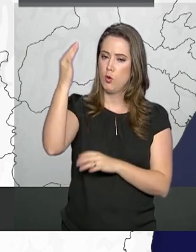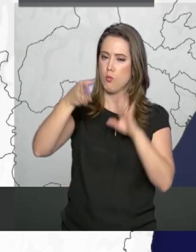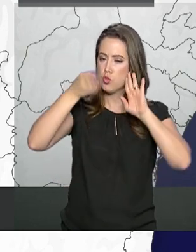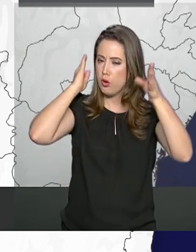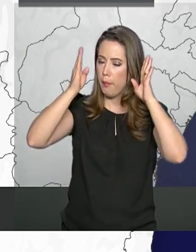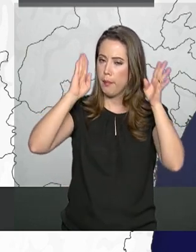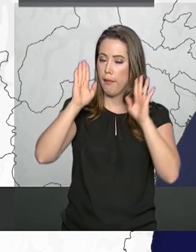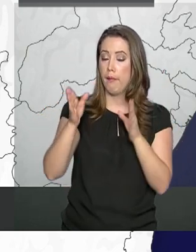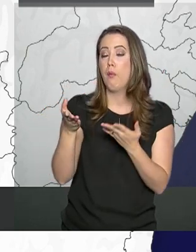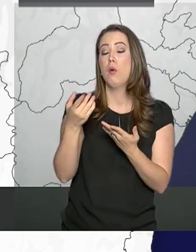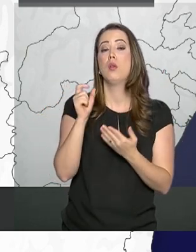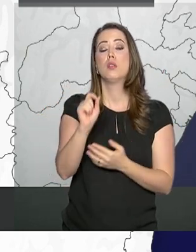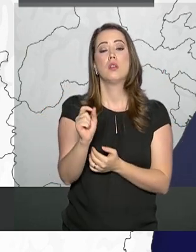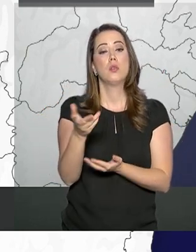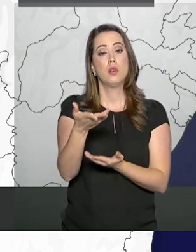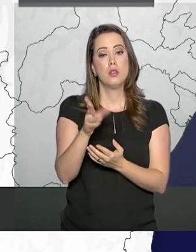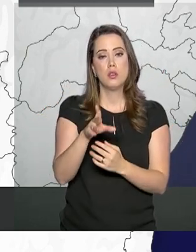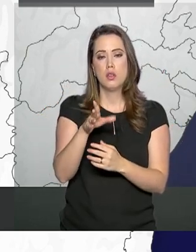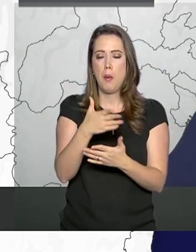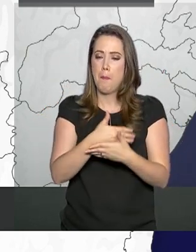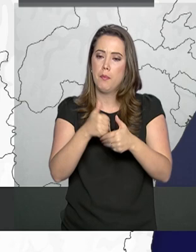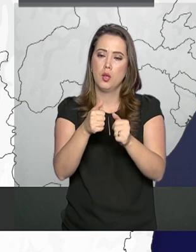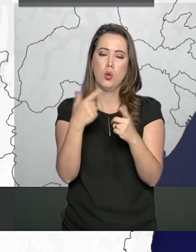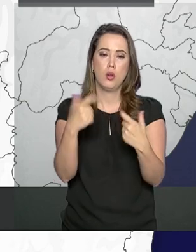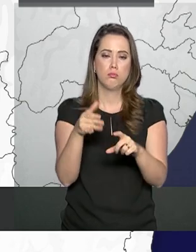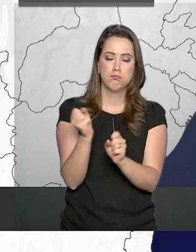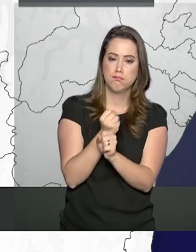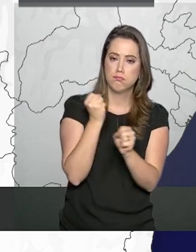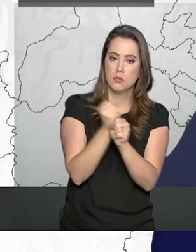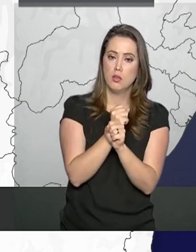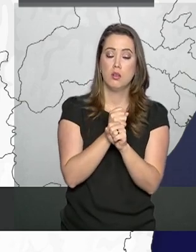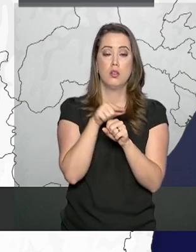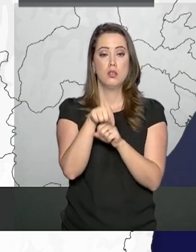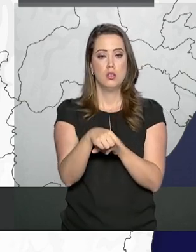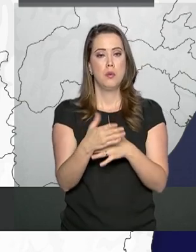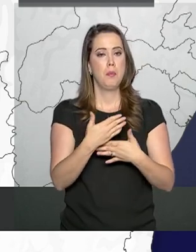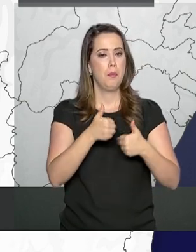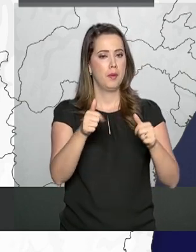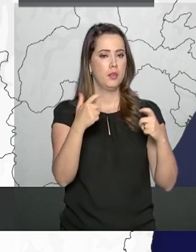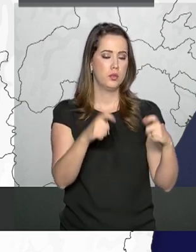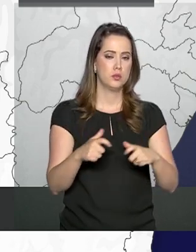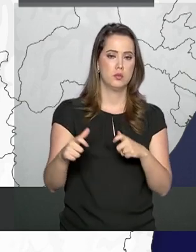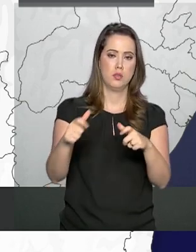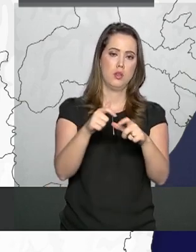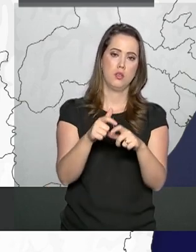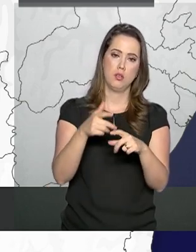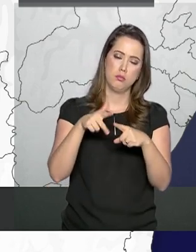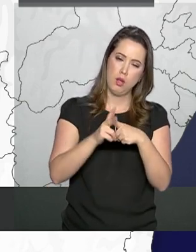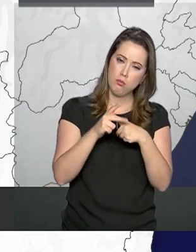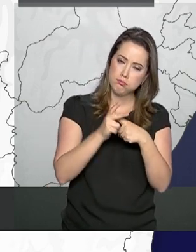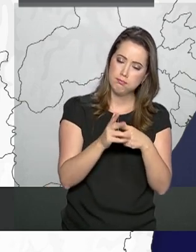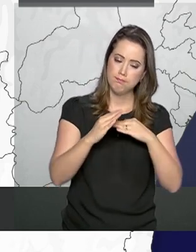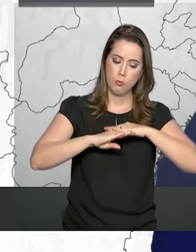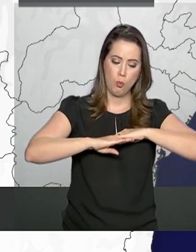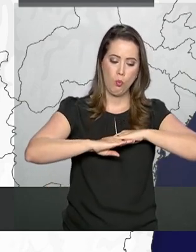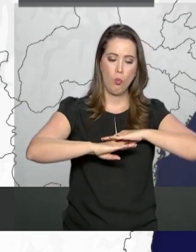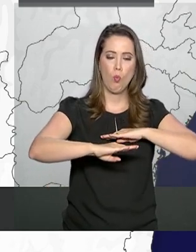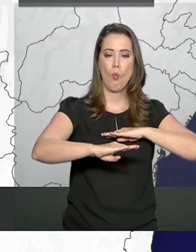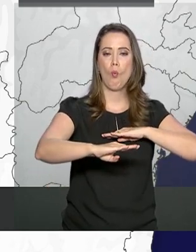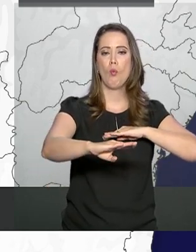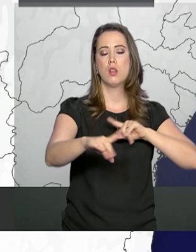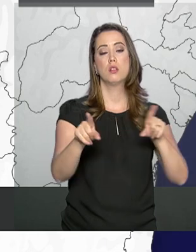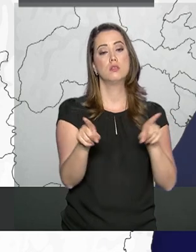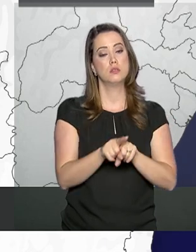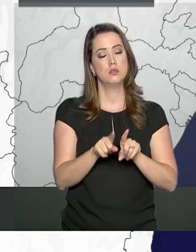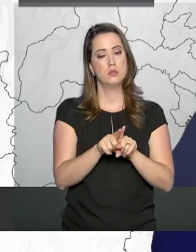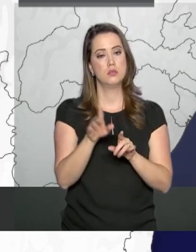Isso envolve não só a provisão da infraestrutura, a construção de melhores estradas, a manutenção de estradas, mas